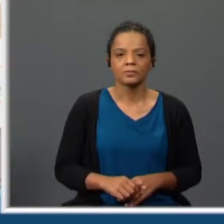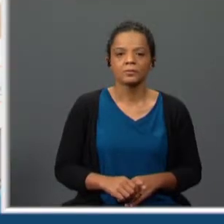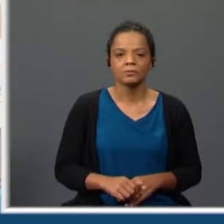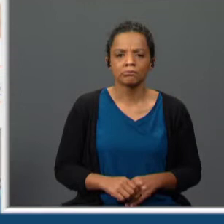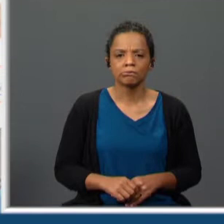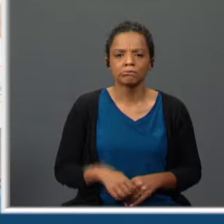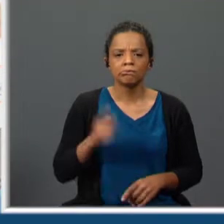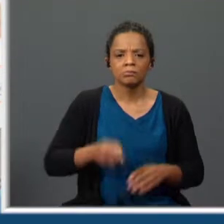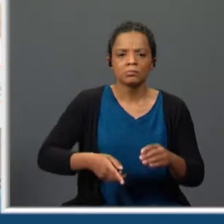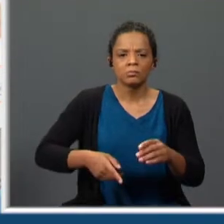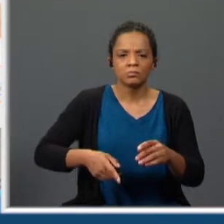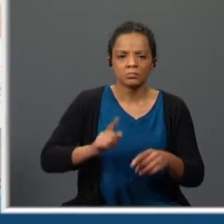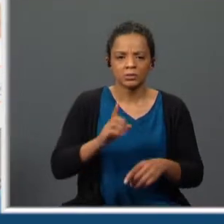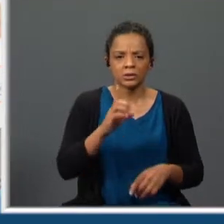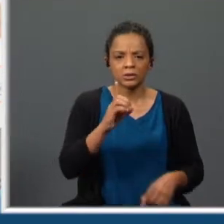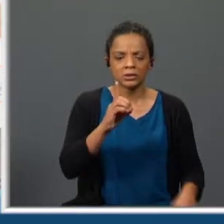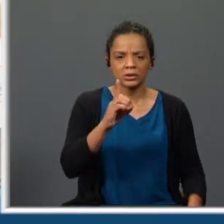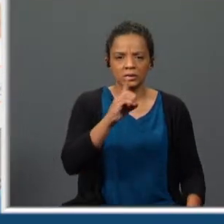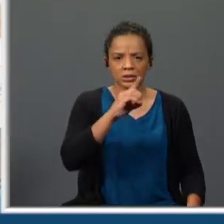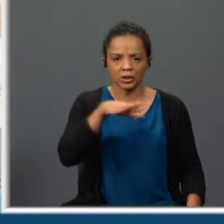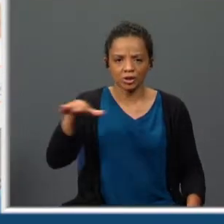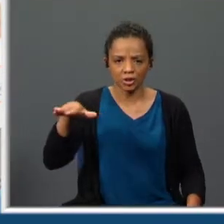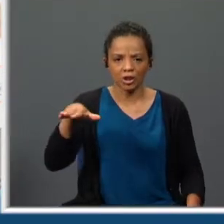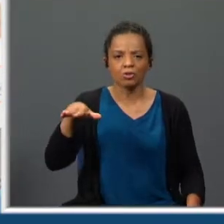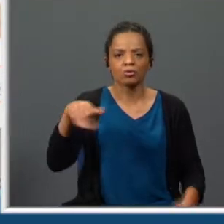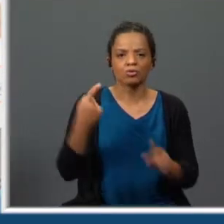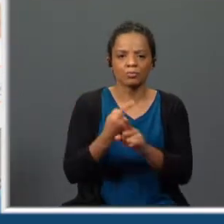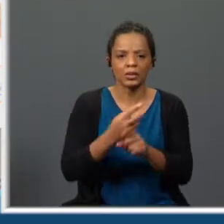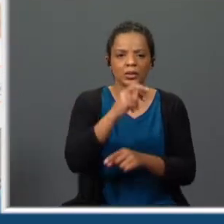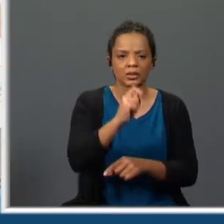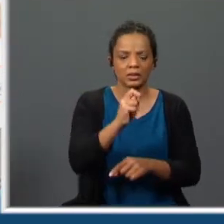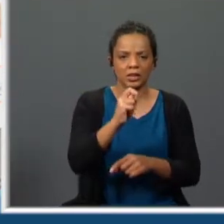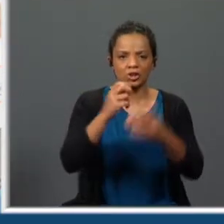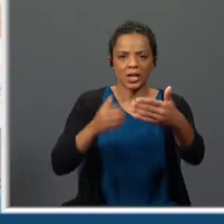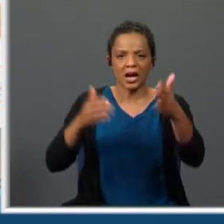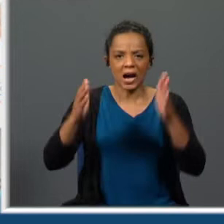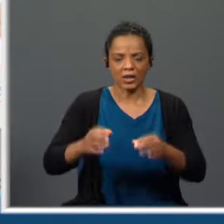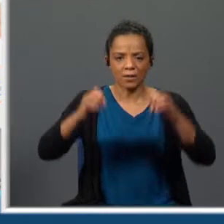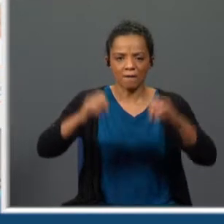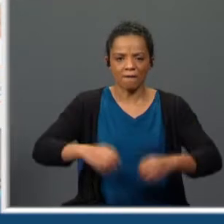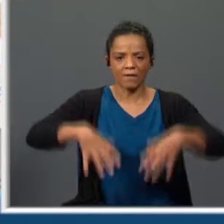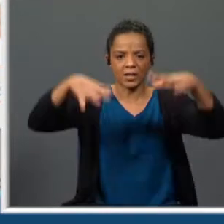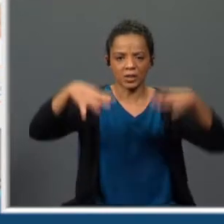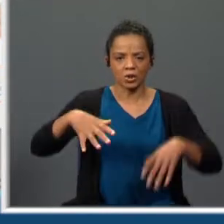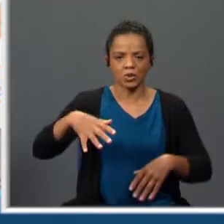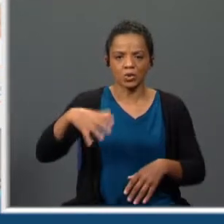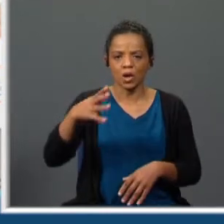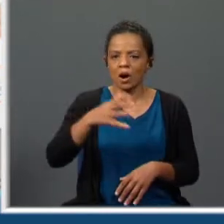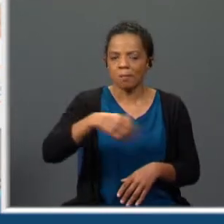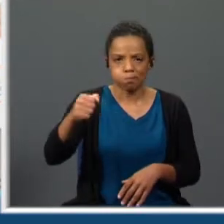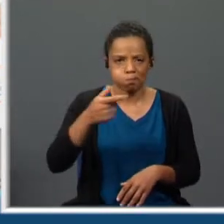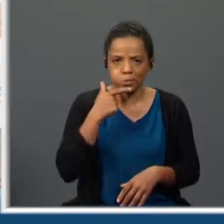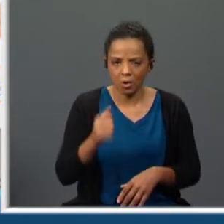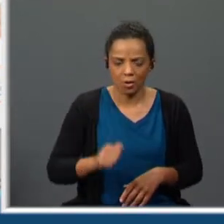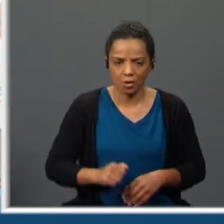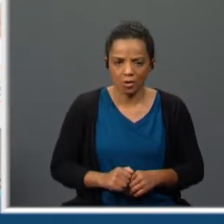embarcar? Seiscentos virgos postiços e três arcas de feitiços que não podem mais levar.